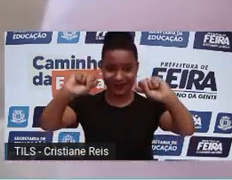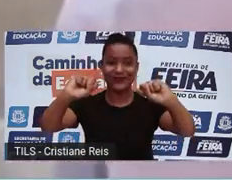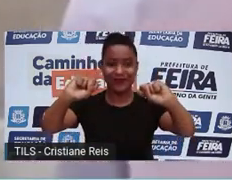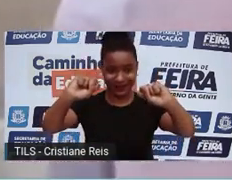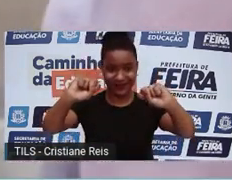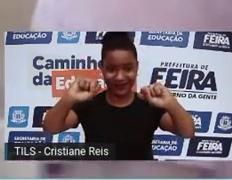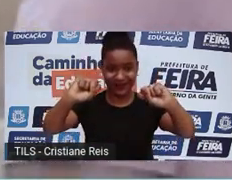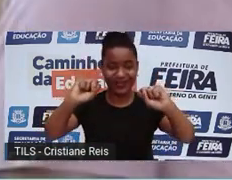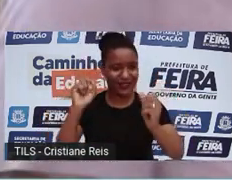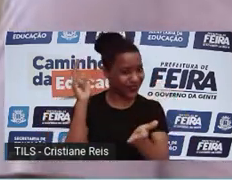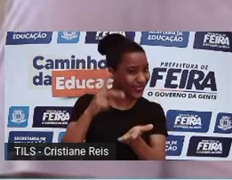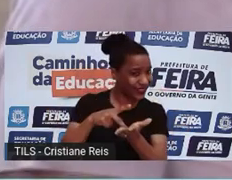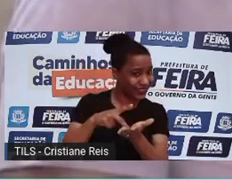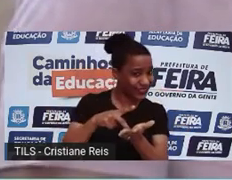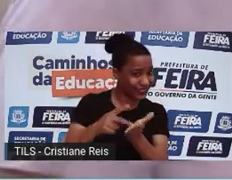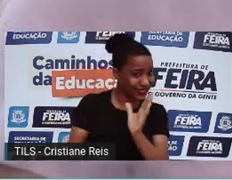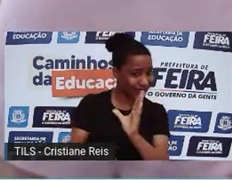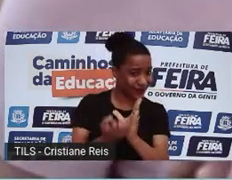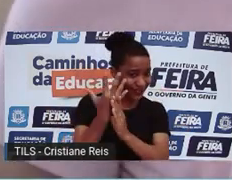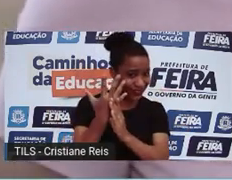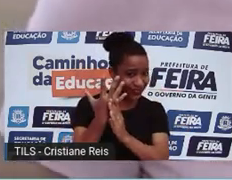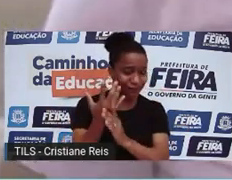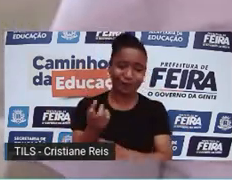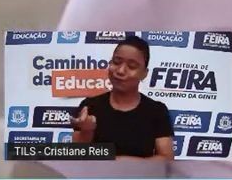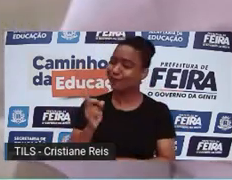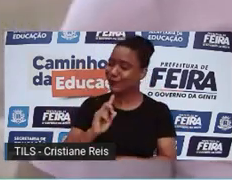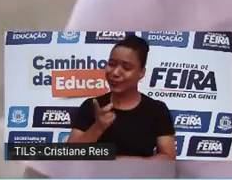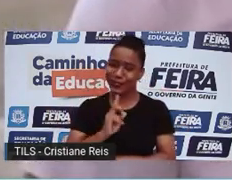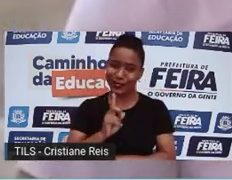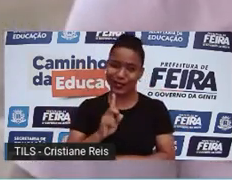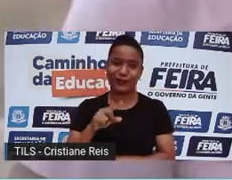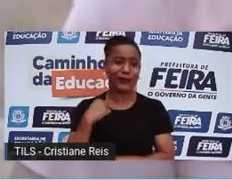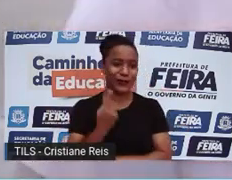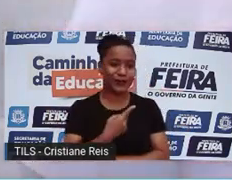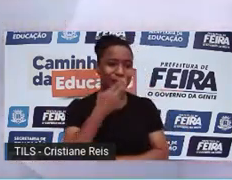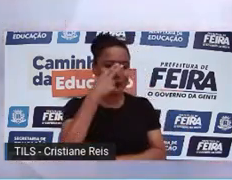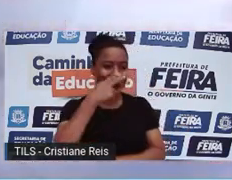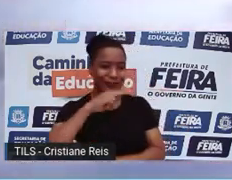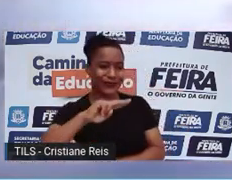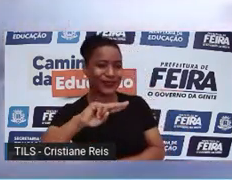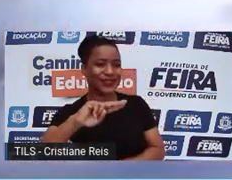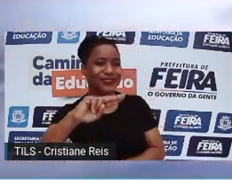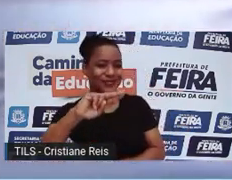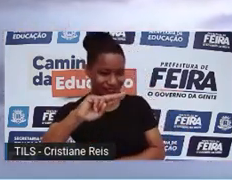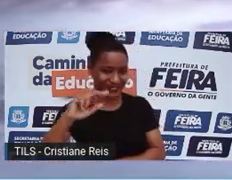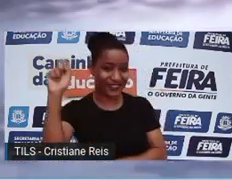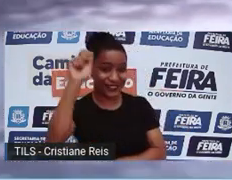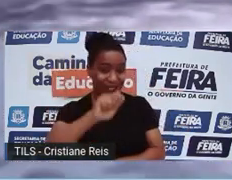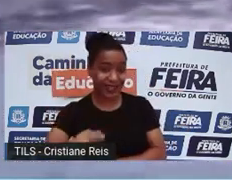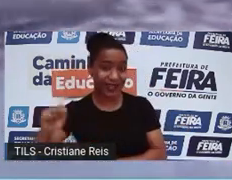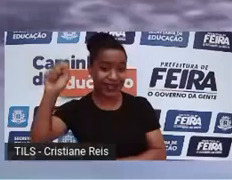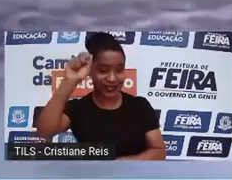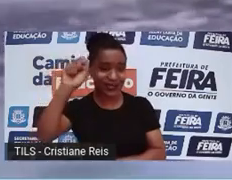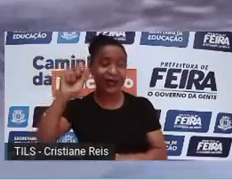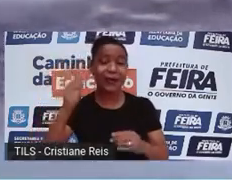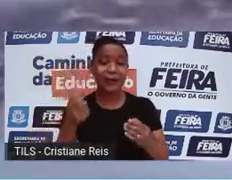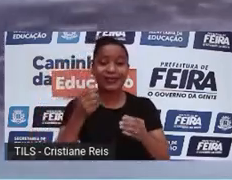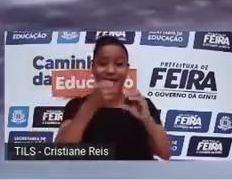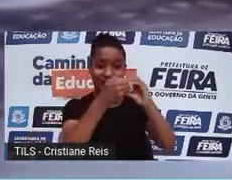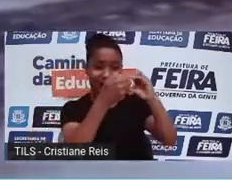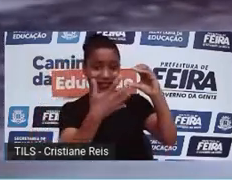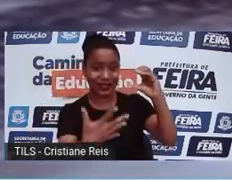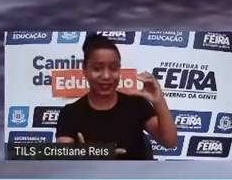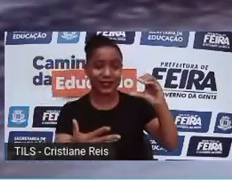asiático como a coala, só que com características de mamute. O elefante vai ganhar uma